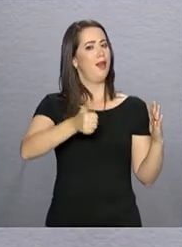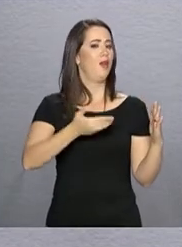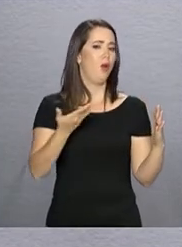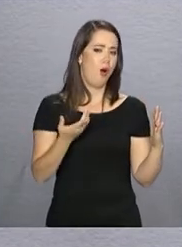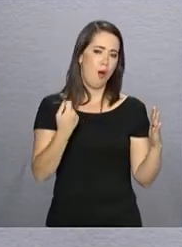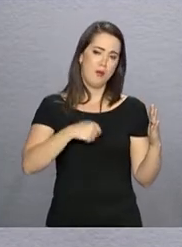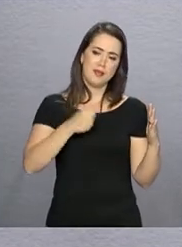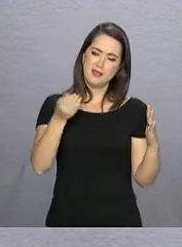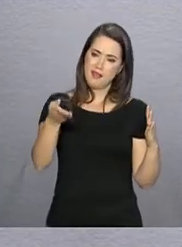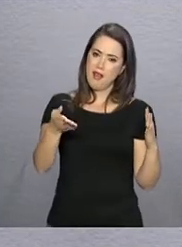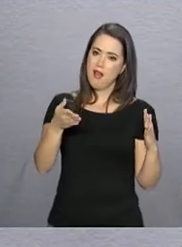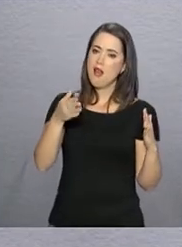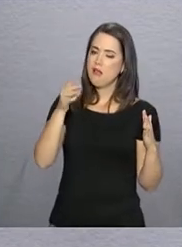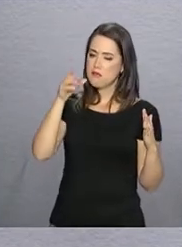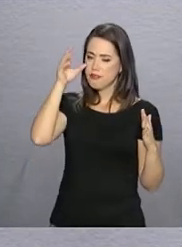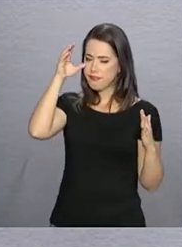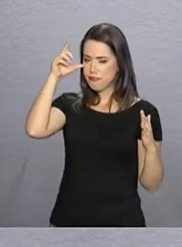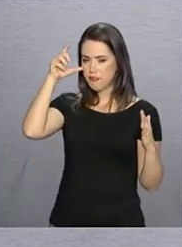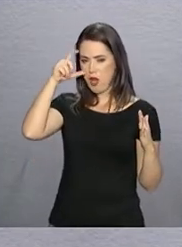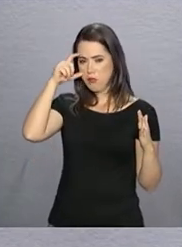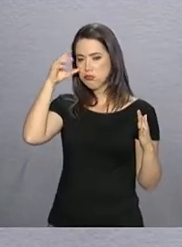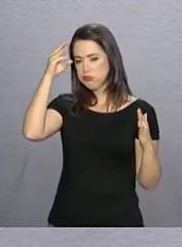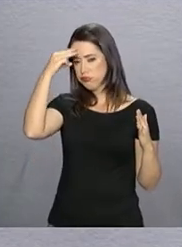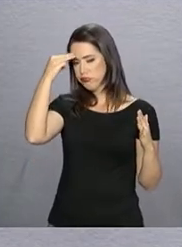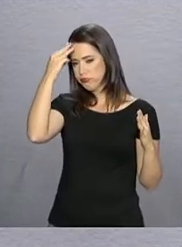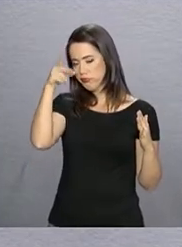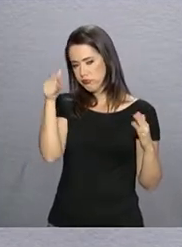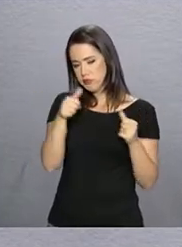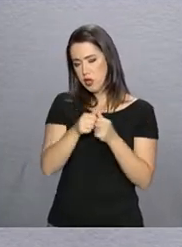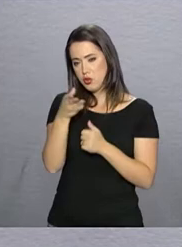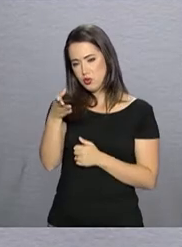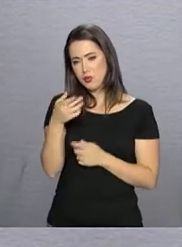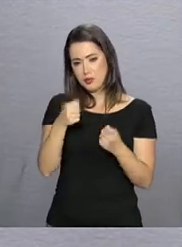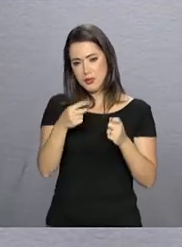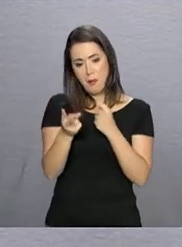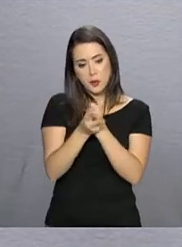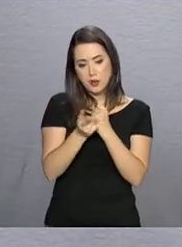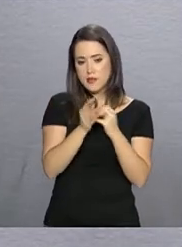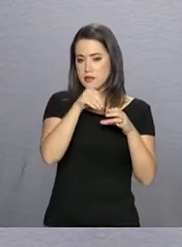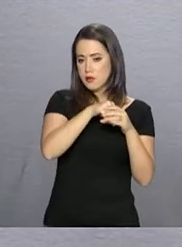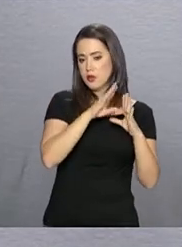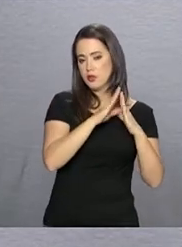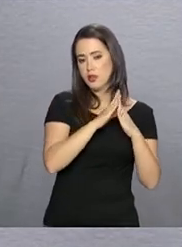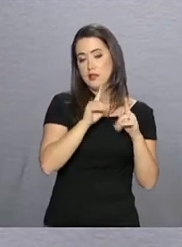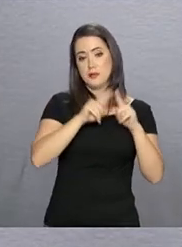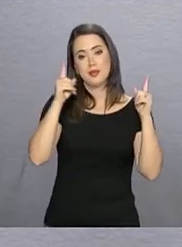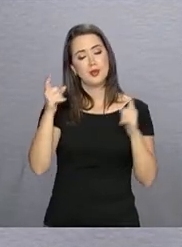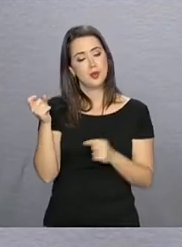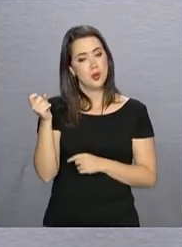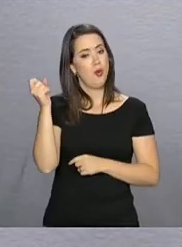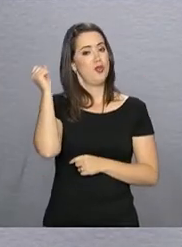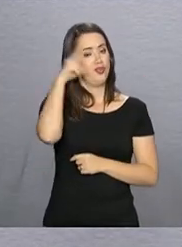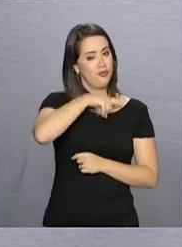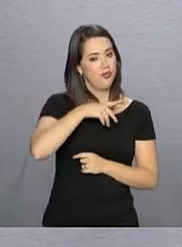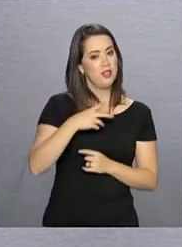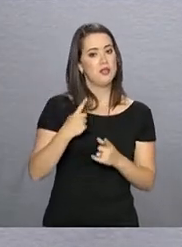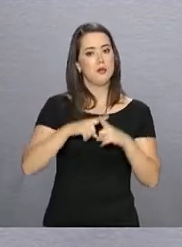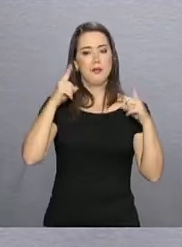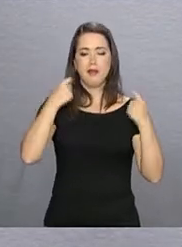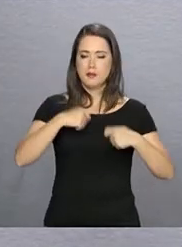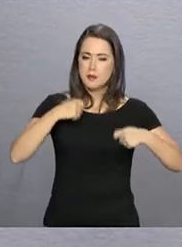dona Maria da Penha, mais protegidas. E o desafio não é fácil, mas superá-lo